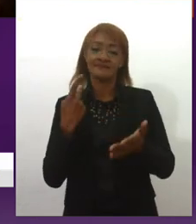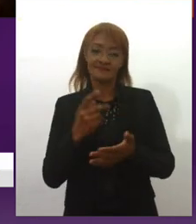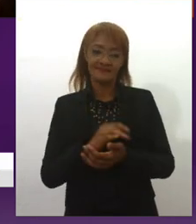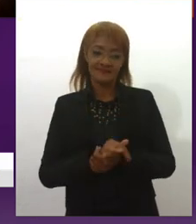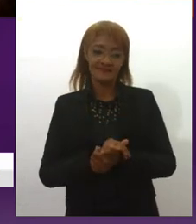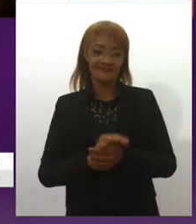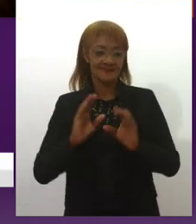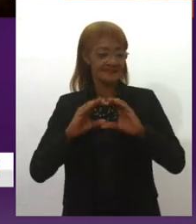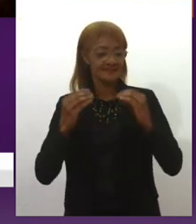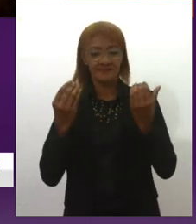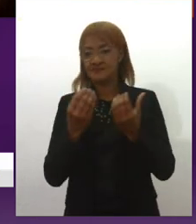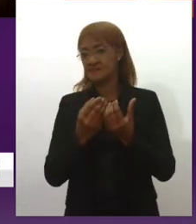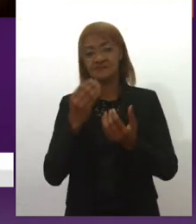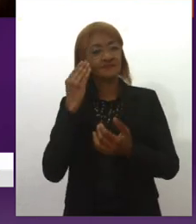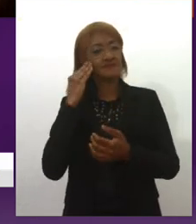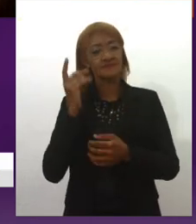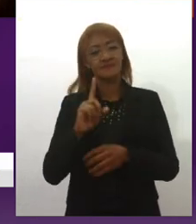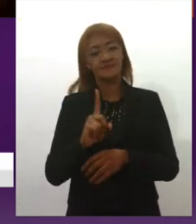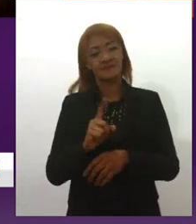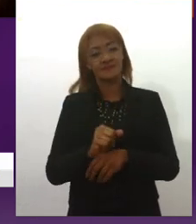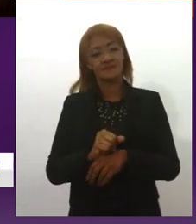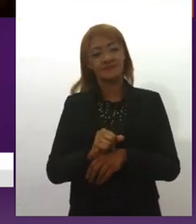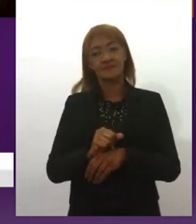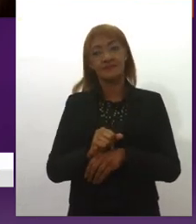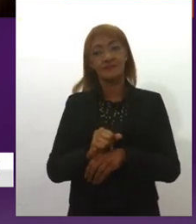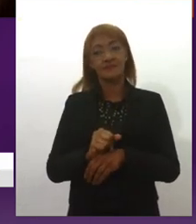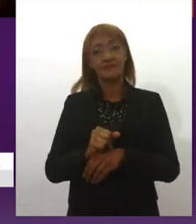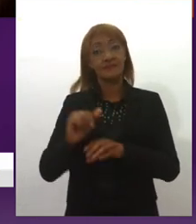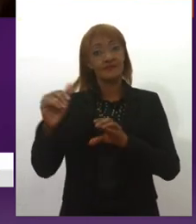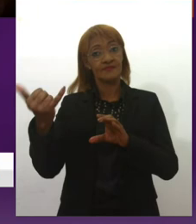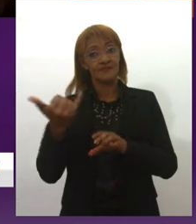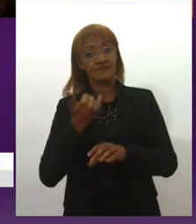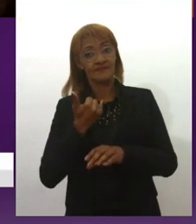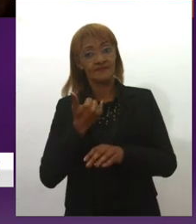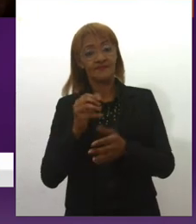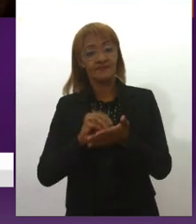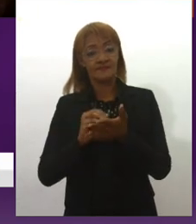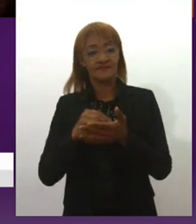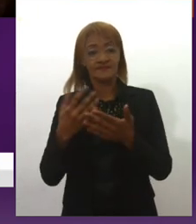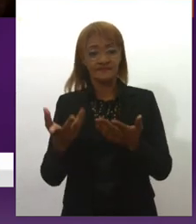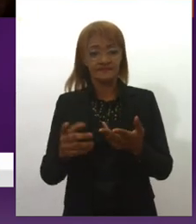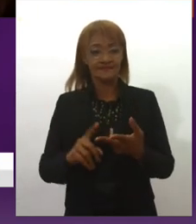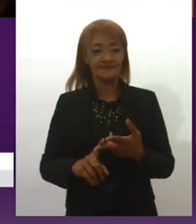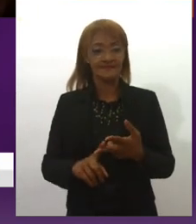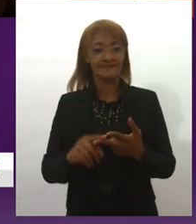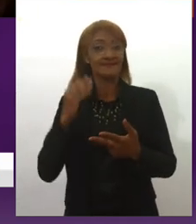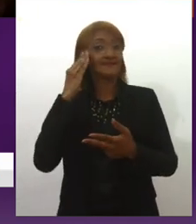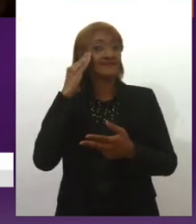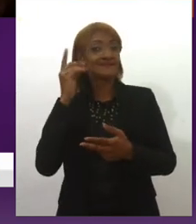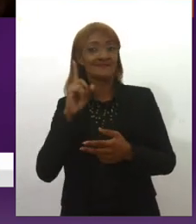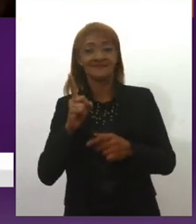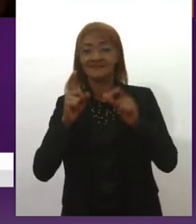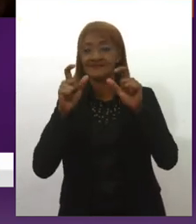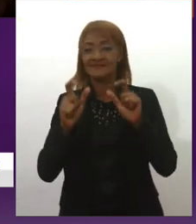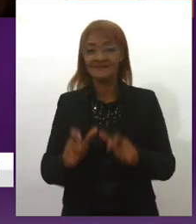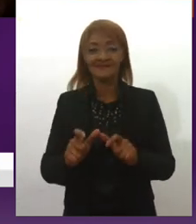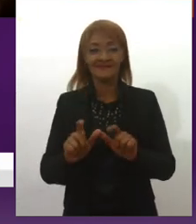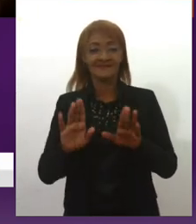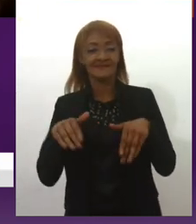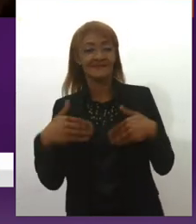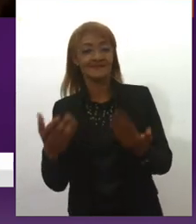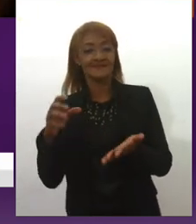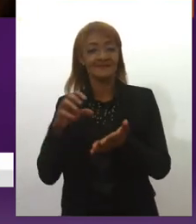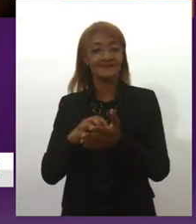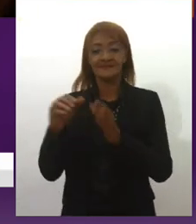dessa, ainda não sei, eles não passaram ainda. também não sei para onde eu vou ainda, porque a agência, a sede dela é em